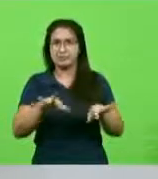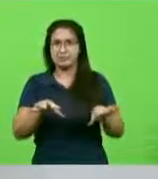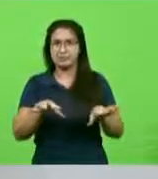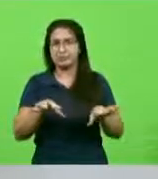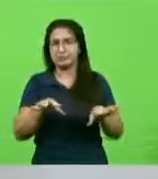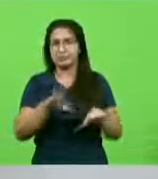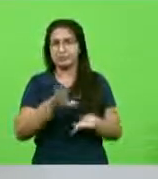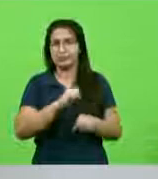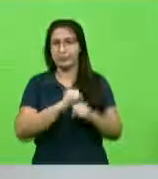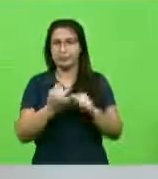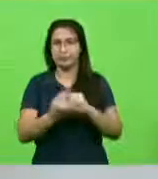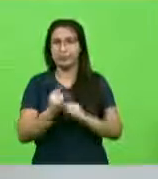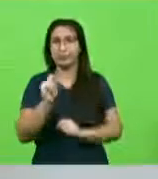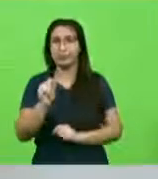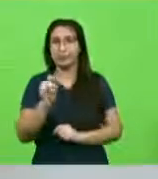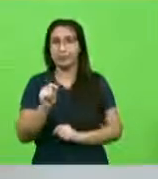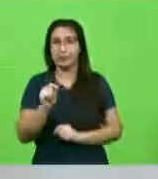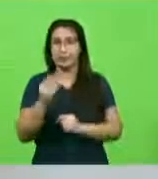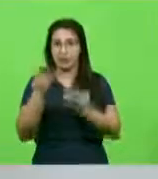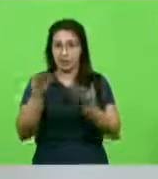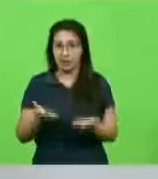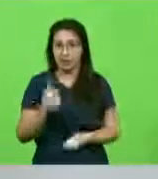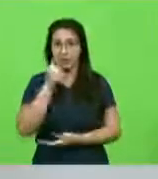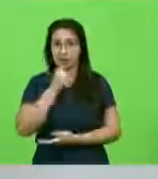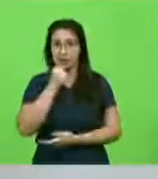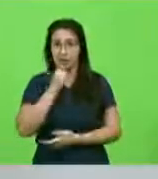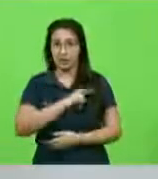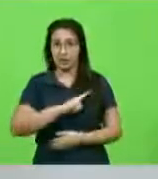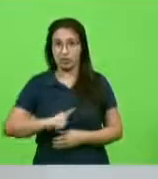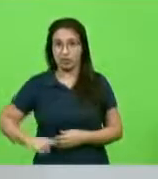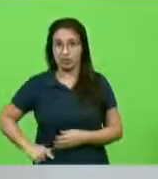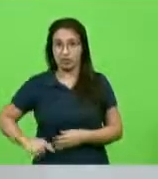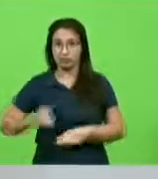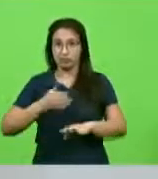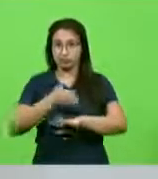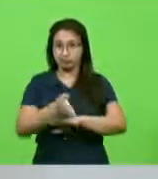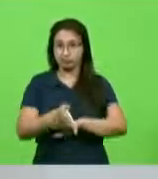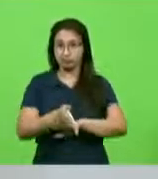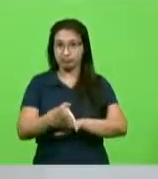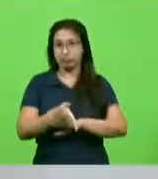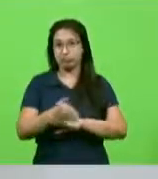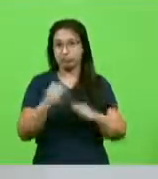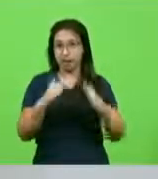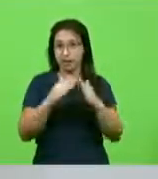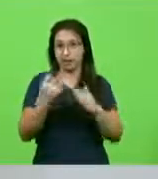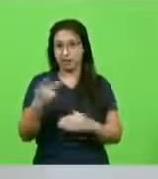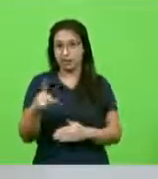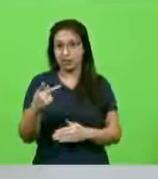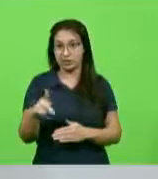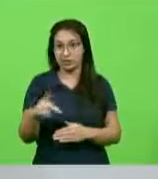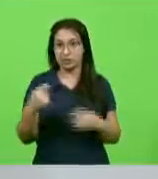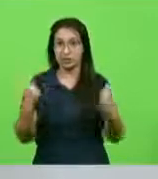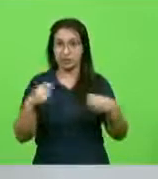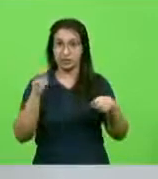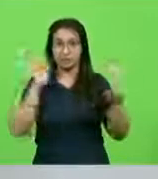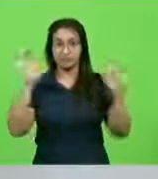Vai contaminar a senhora governadora que está no Palácio da Agronômica? Vamos à cabeça, pô.